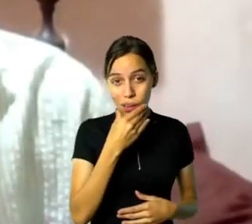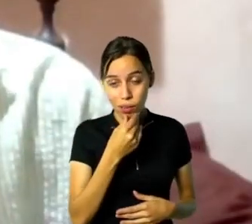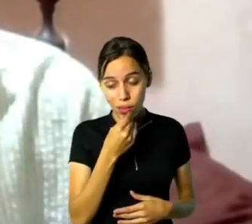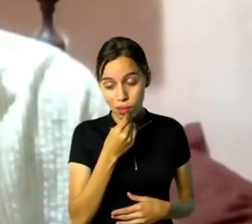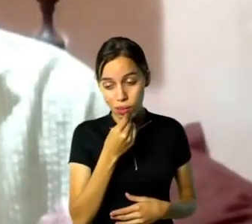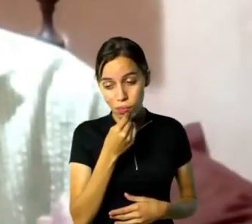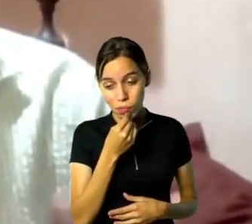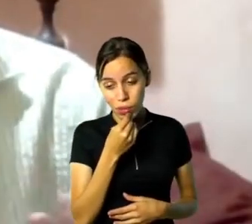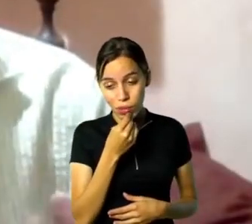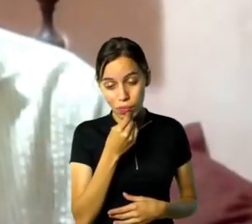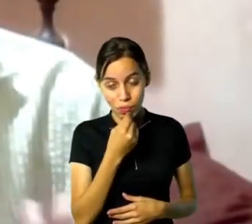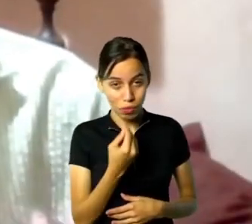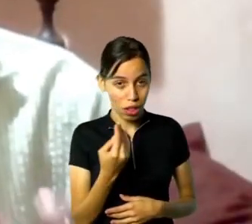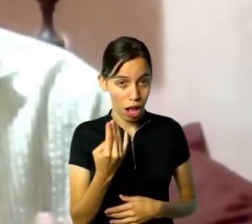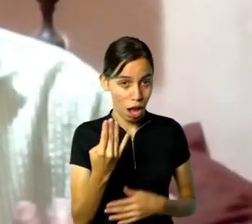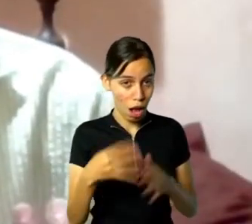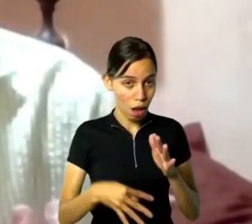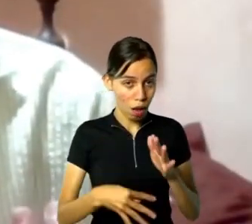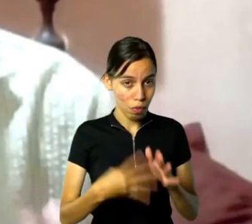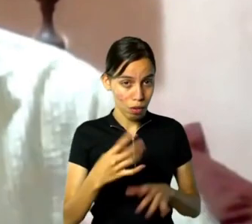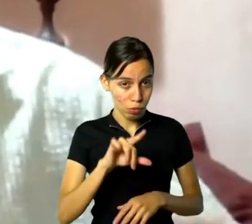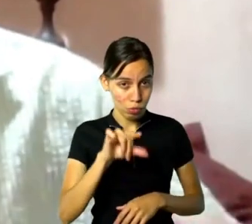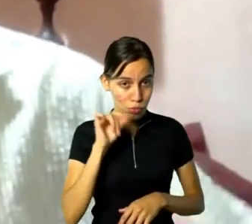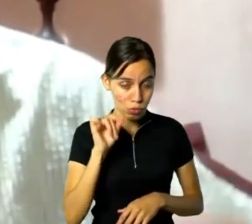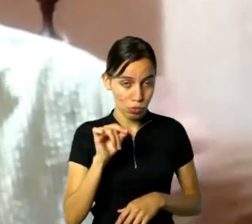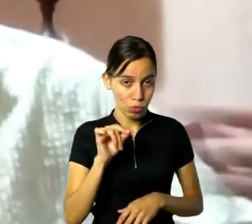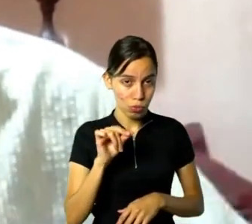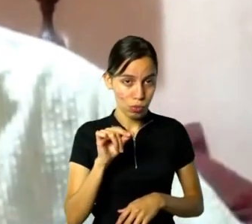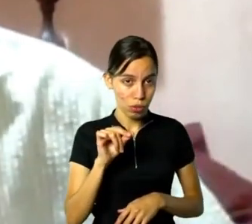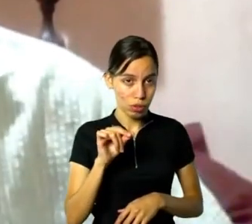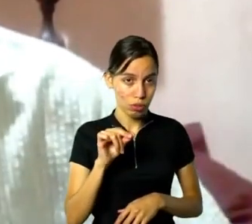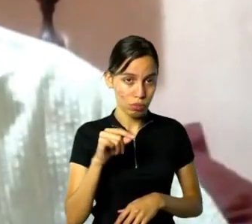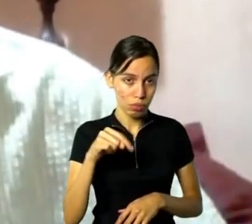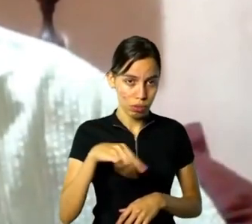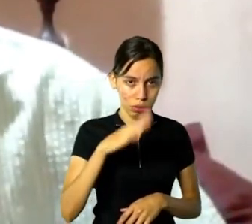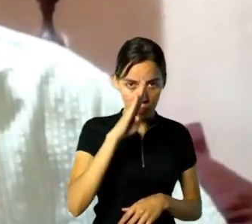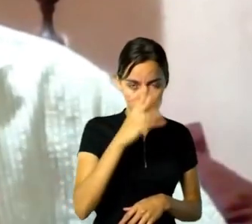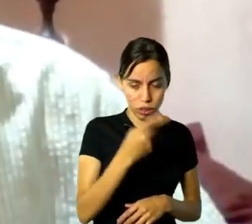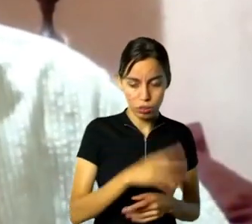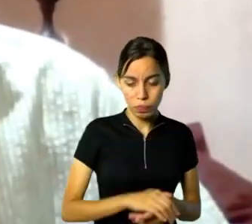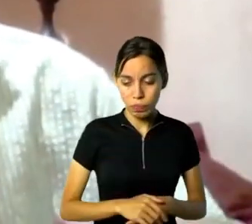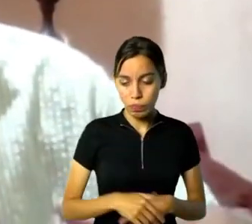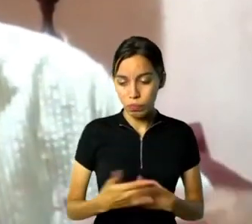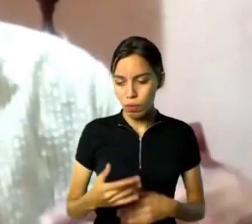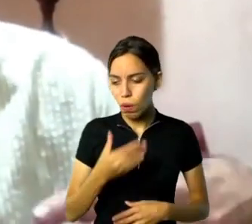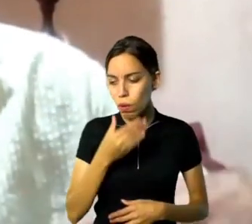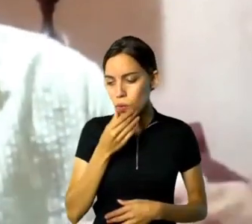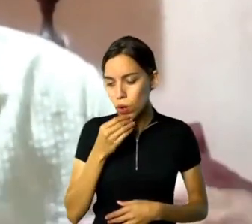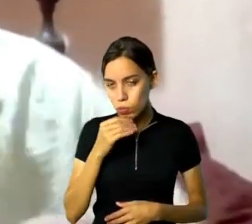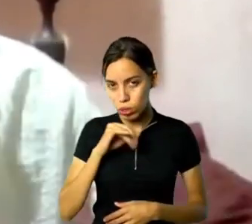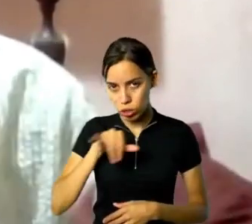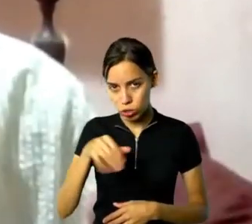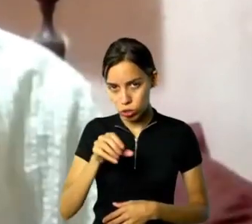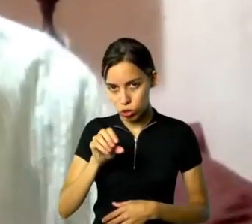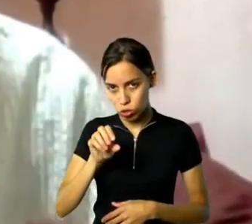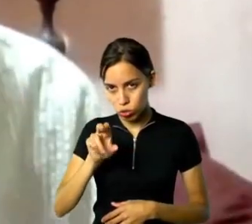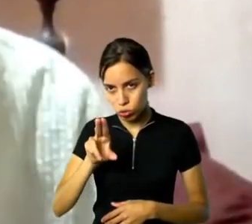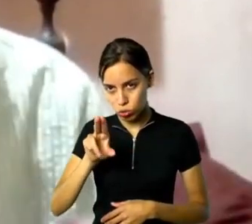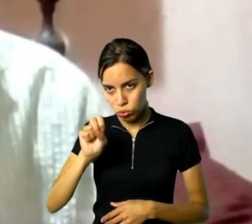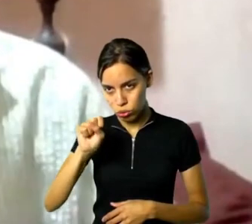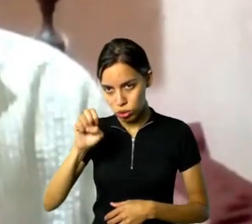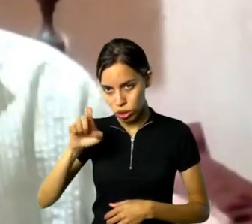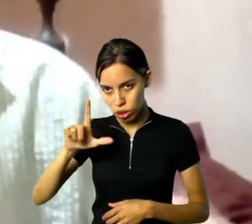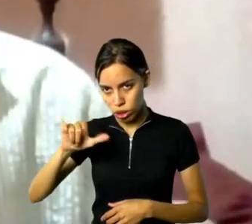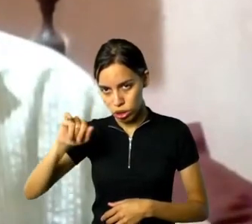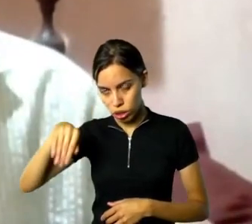porque o Juscelino estava querendo trazer o Modernismo para BH, estava construindo a Pampulha, inclusive, ele chamou o Niemeyer